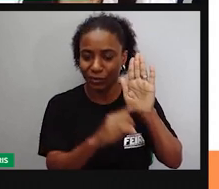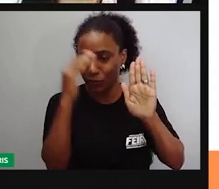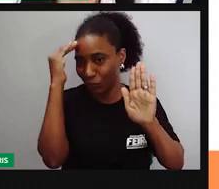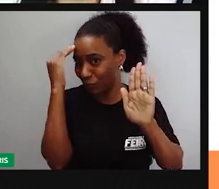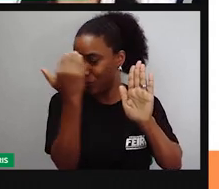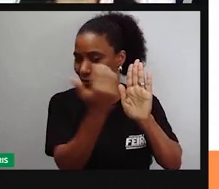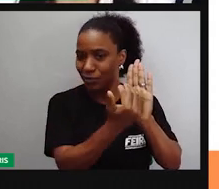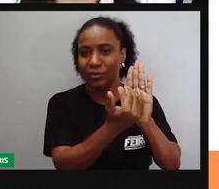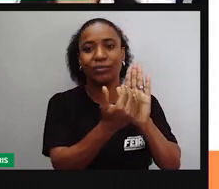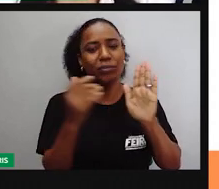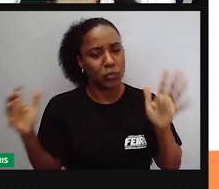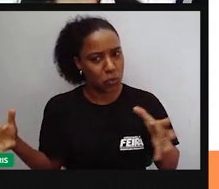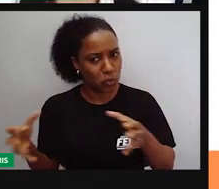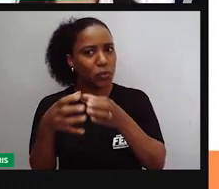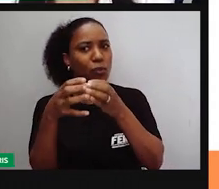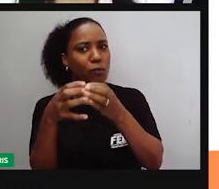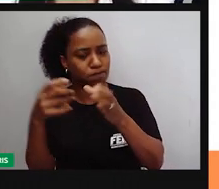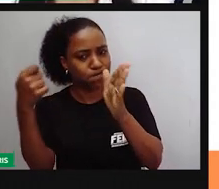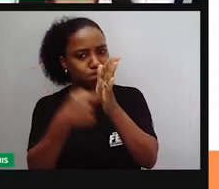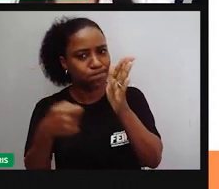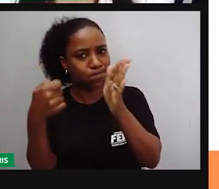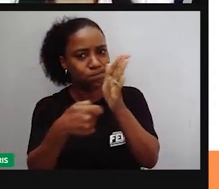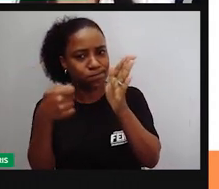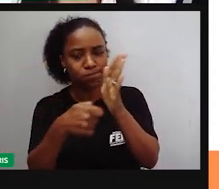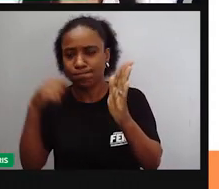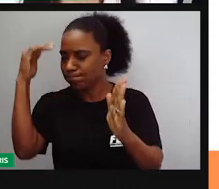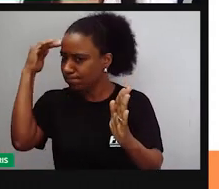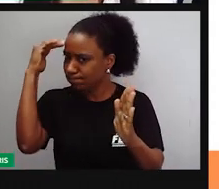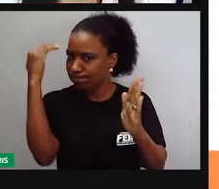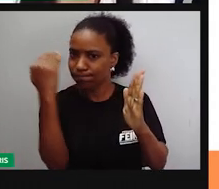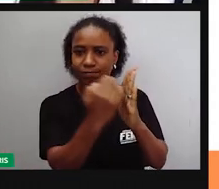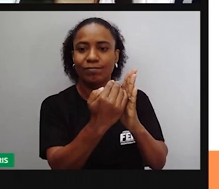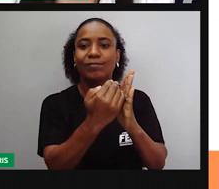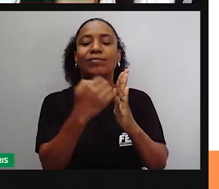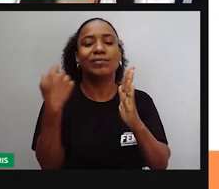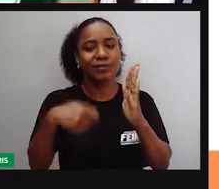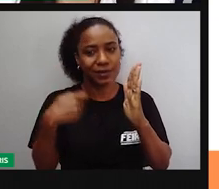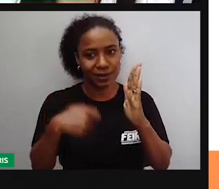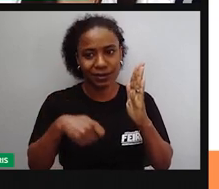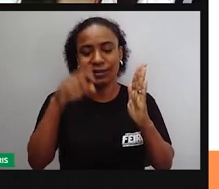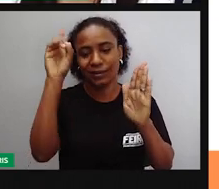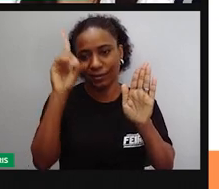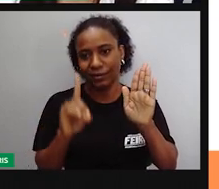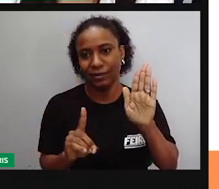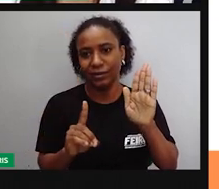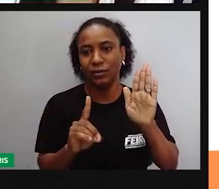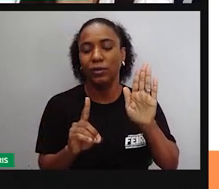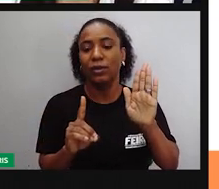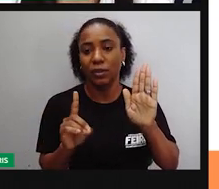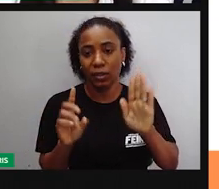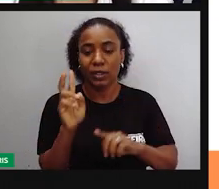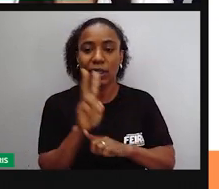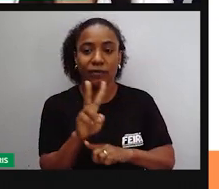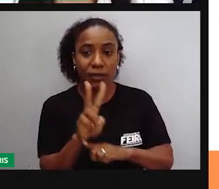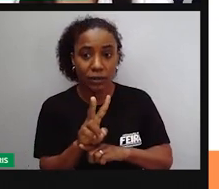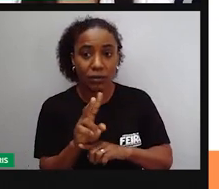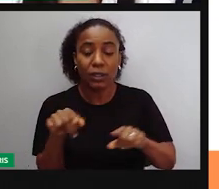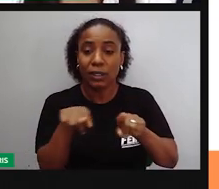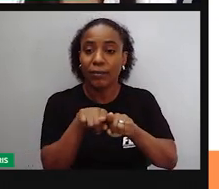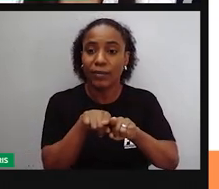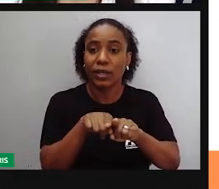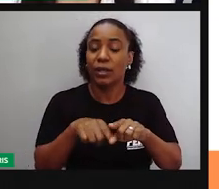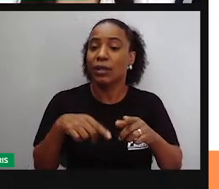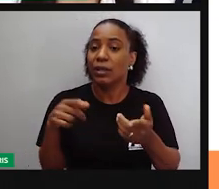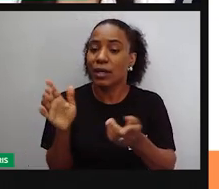na lei. Para que aqueles direitos sejam respeitados, sejam atendidos. E cheguem aí os serviços, principalmente os serviços